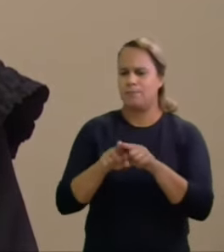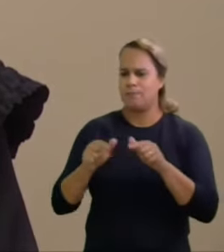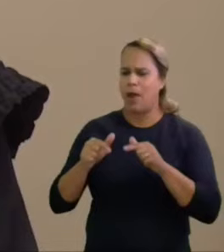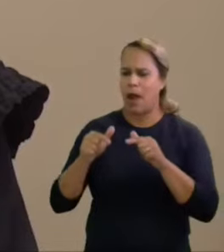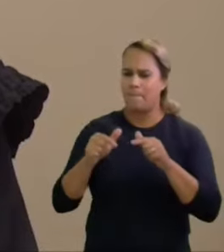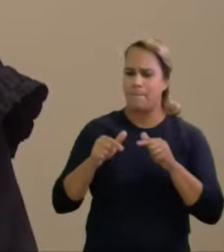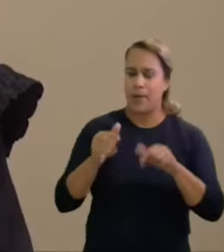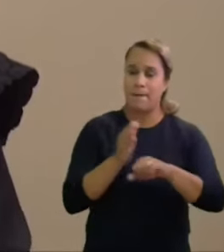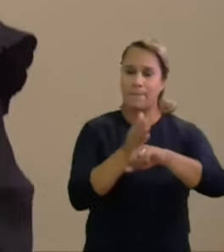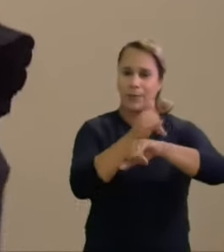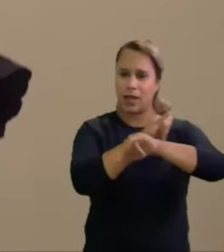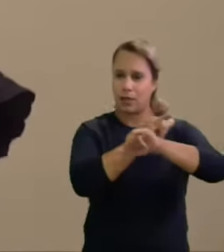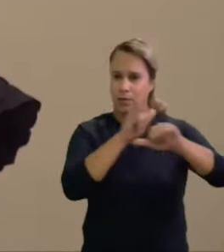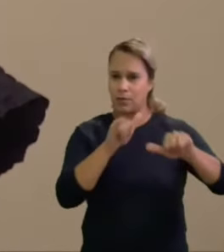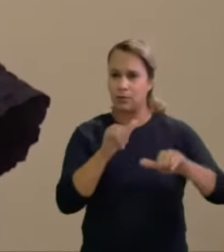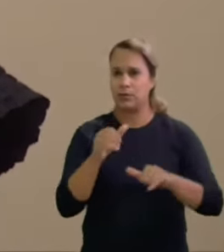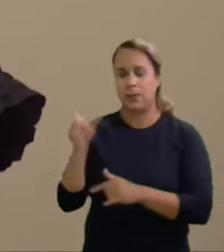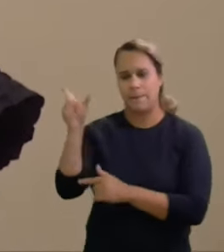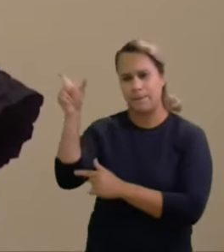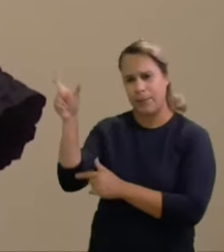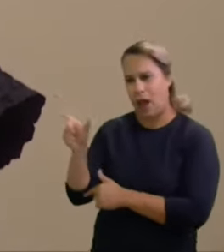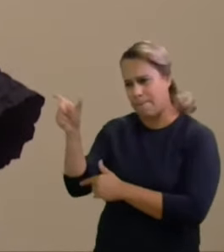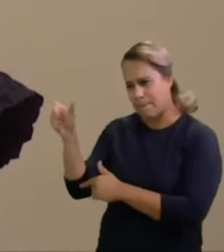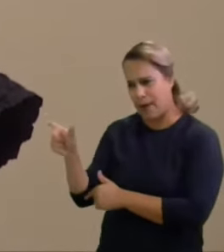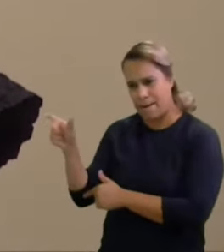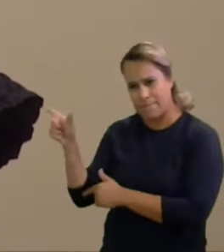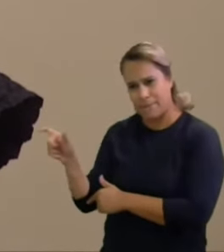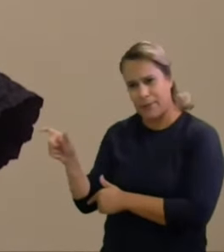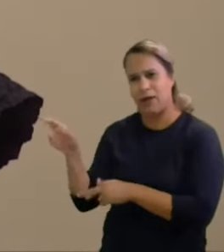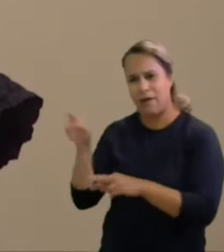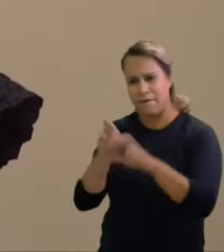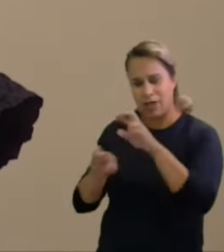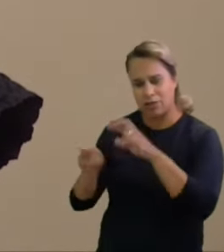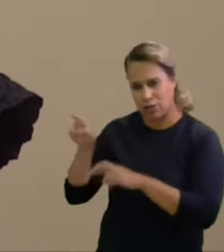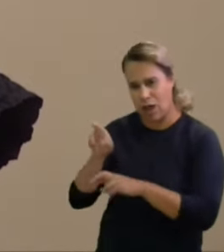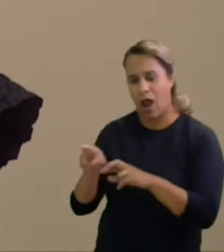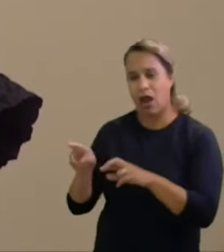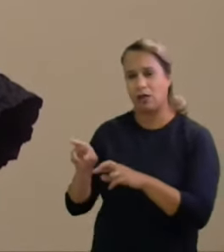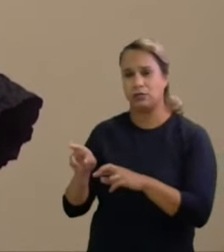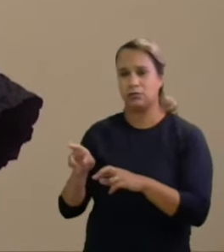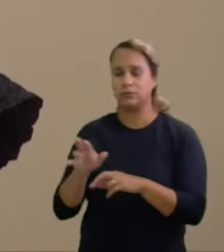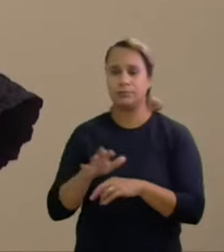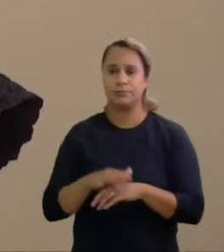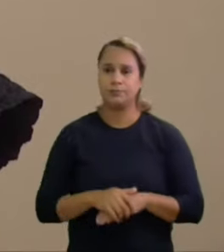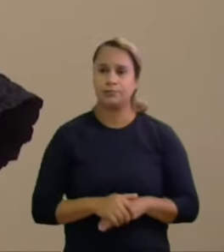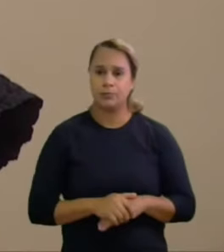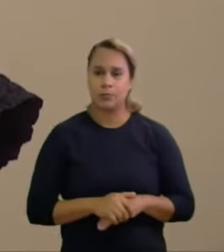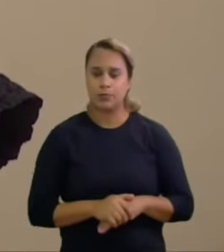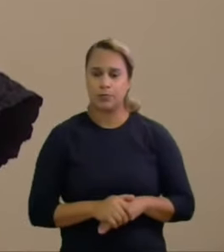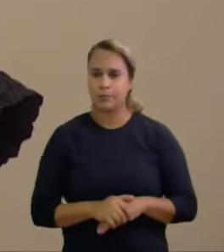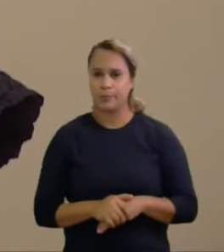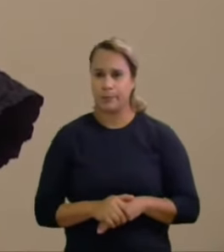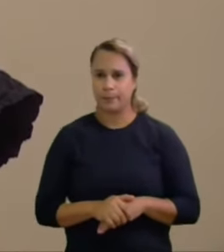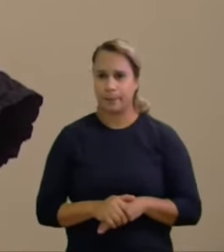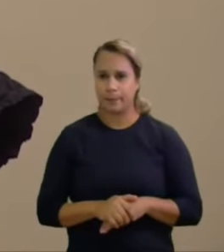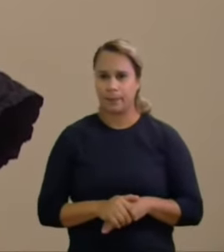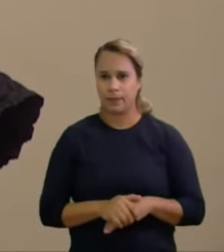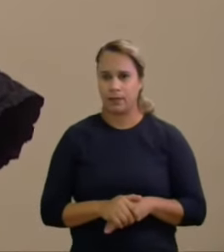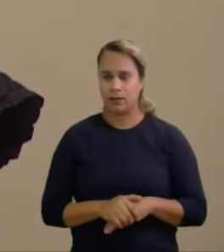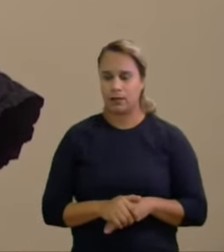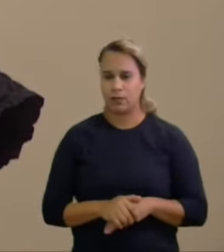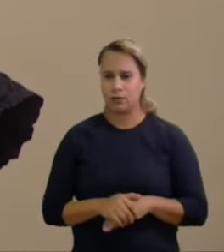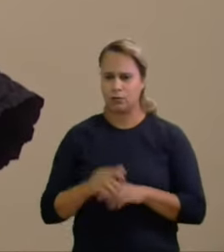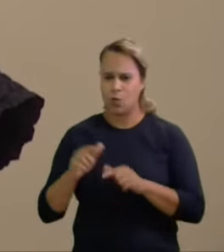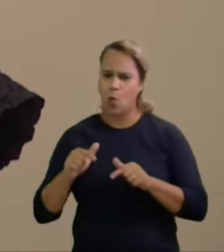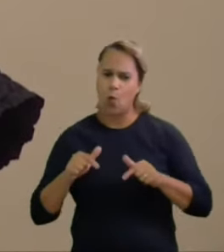investigados não se amoldaram as hipóteses de incidência dessas espécies de ilícitos eleitorais os atos de